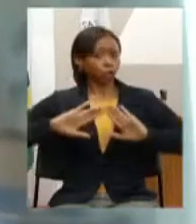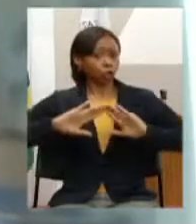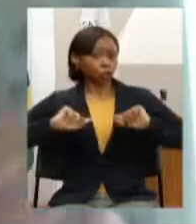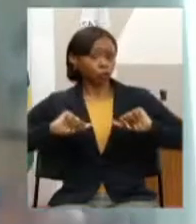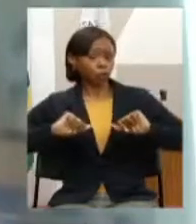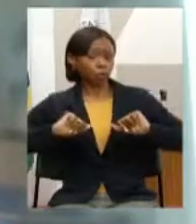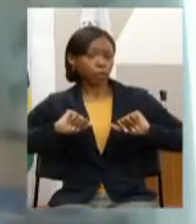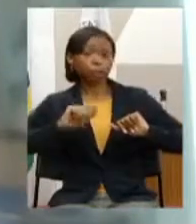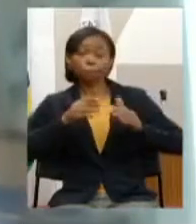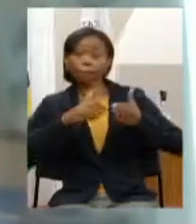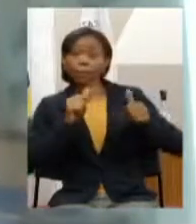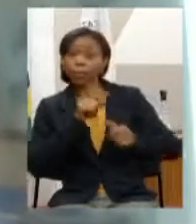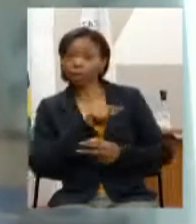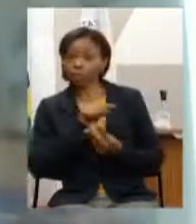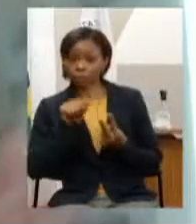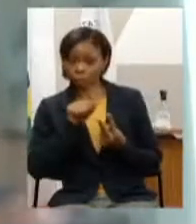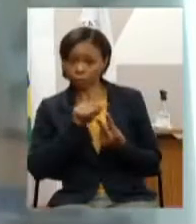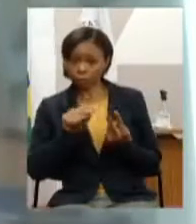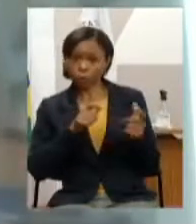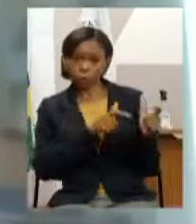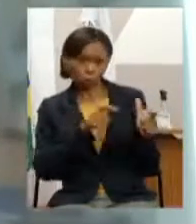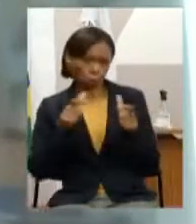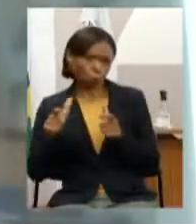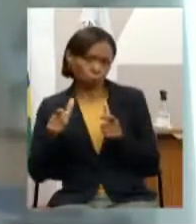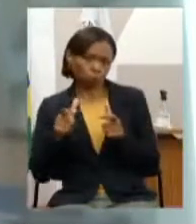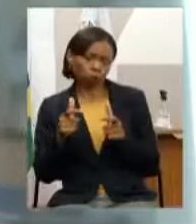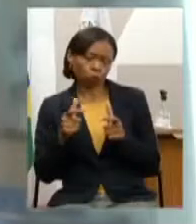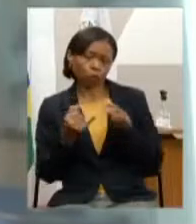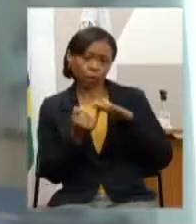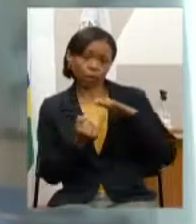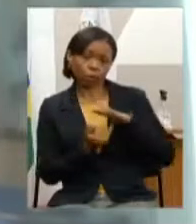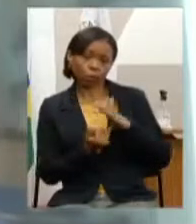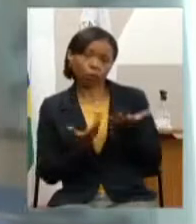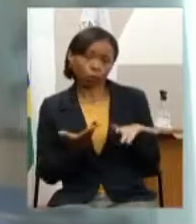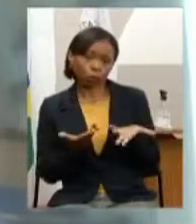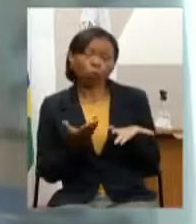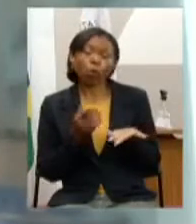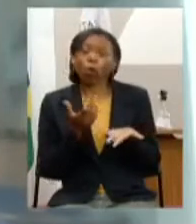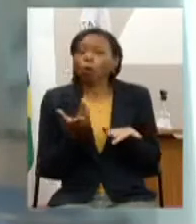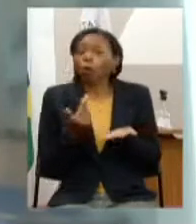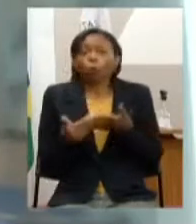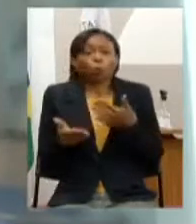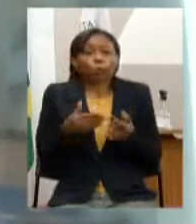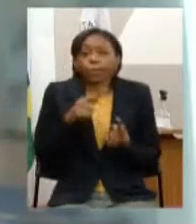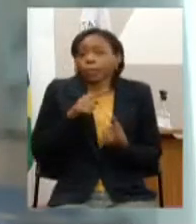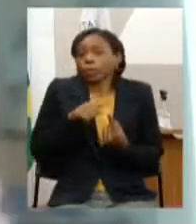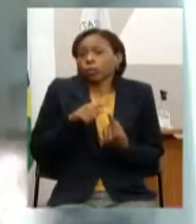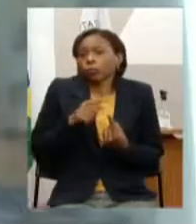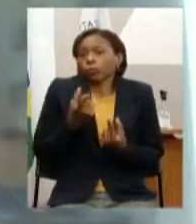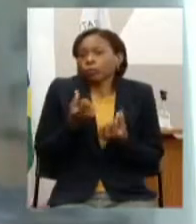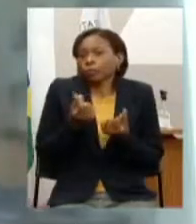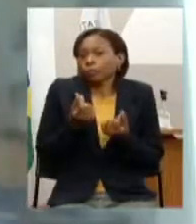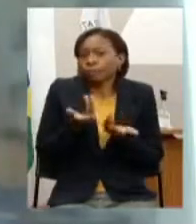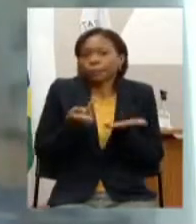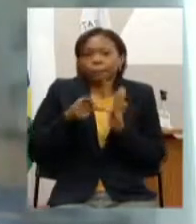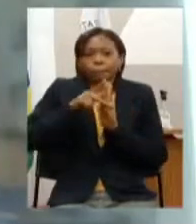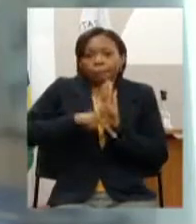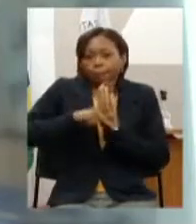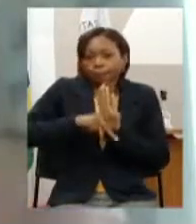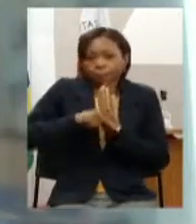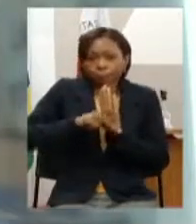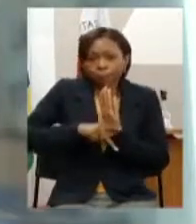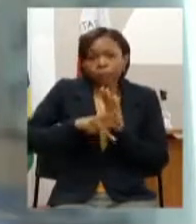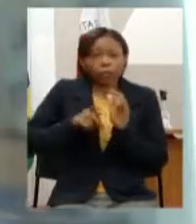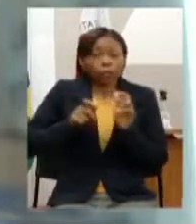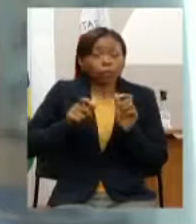aos órgãos a qualquer um dos dois ou a cada um algum tipo de recurso algum tipo de projeto que